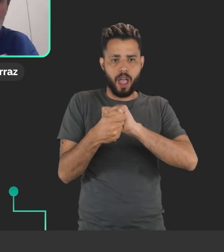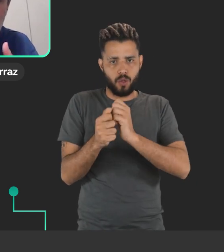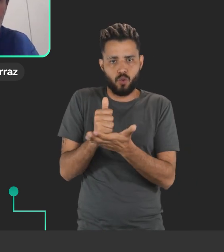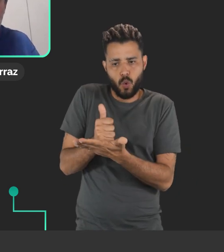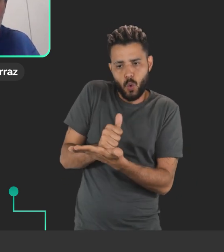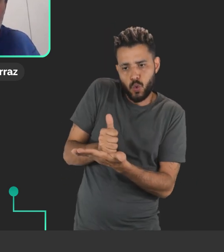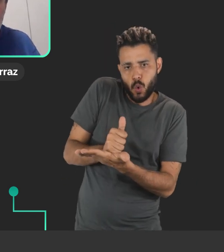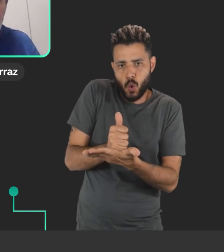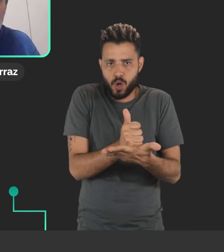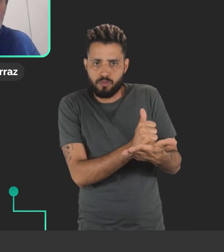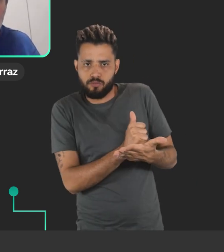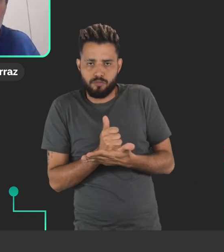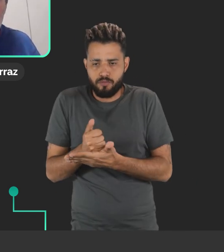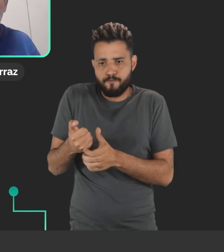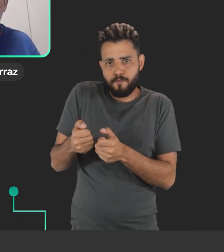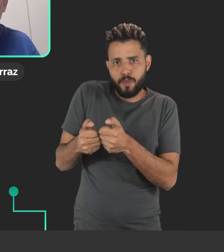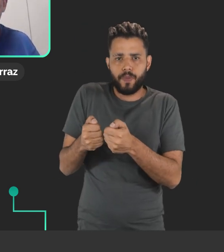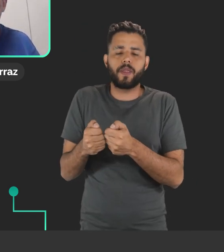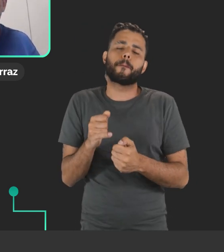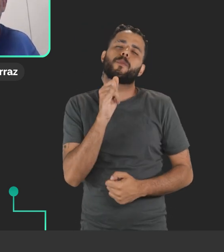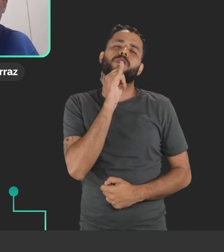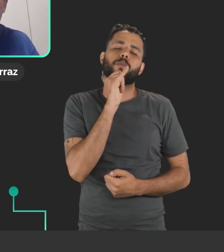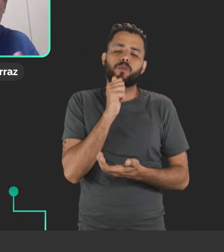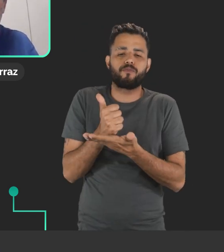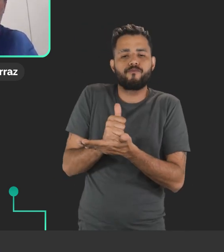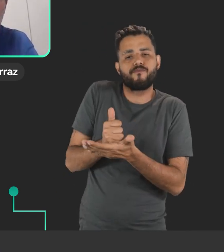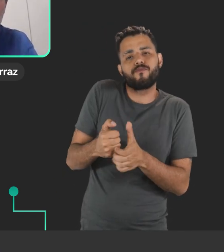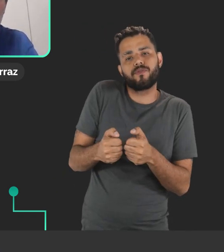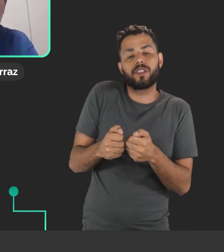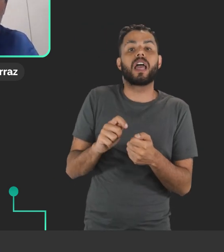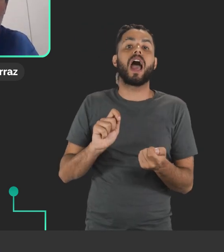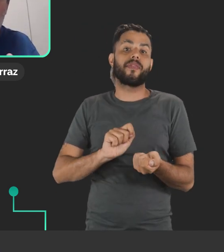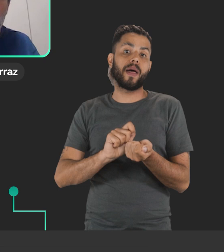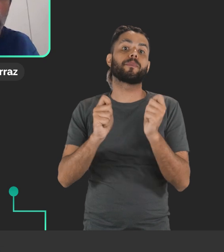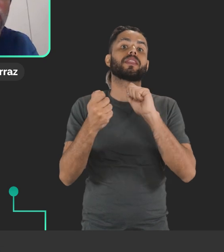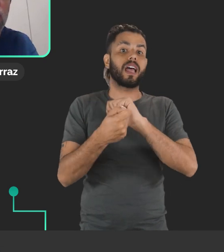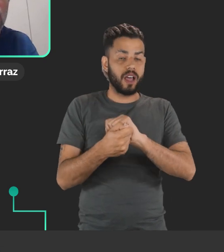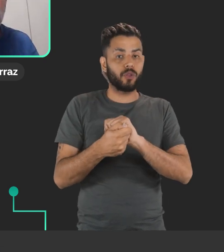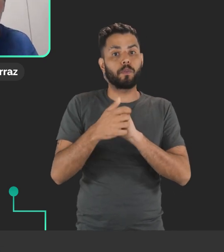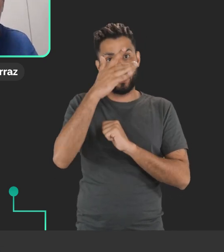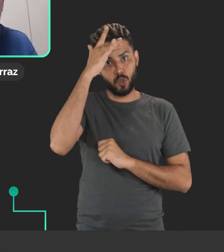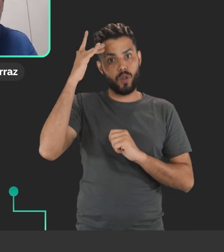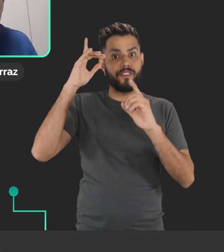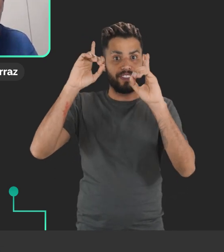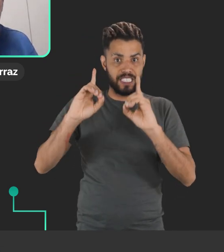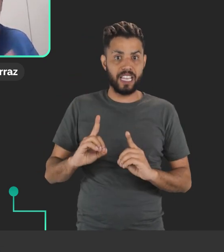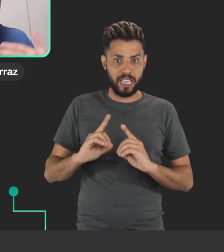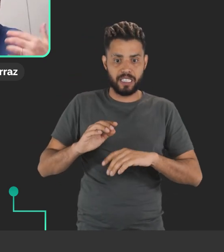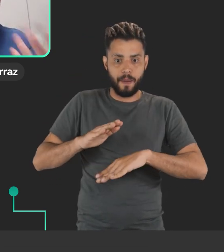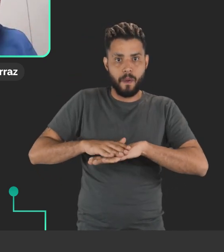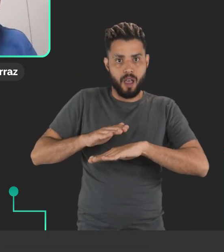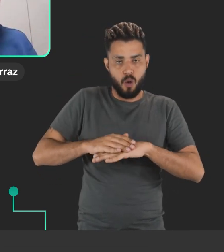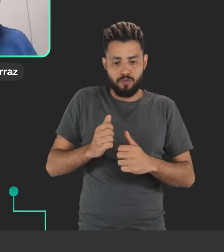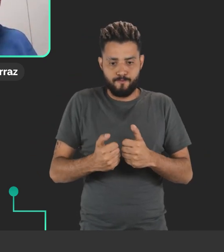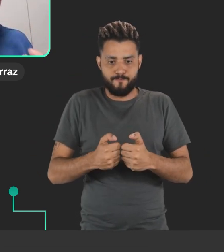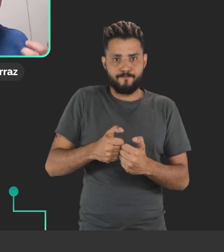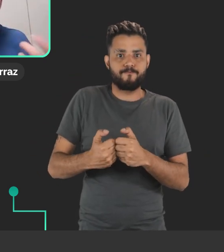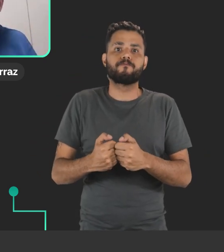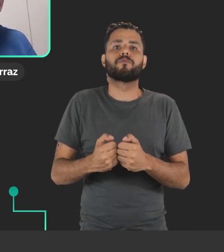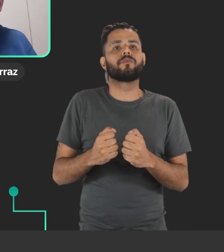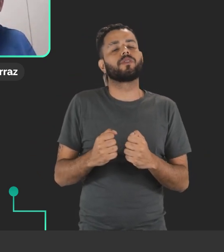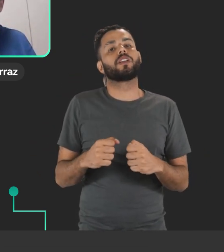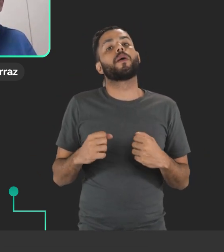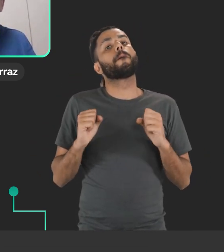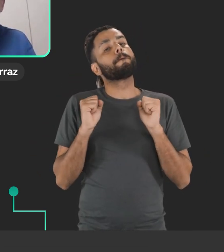comum a gente ver controles de videogames que são adaptados para pessoas com limitações de movimento. Tudo isso pode ser